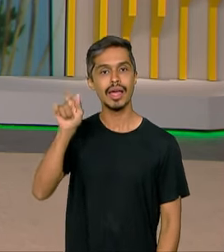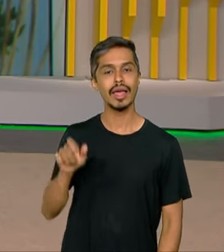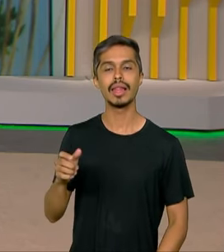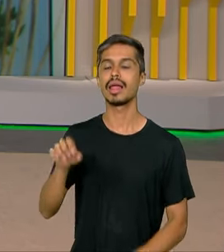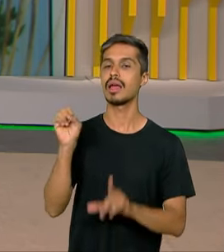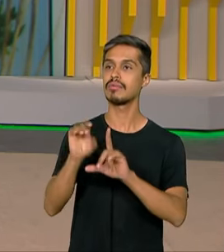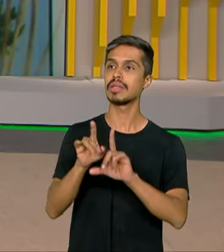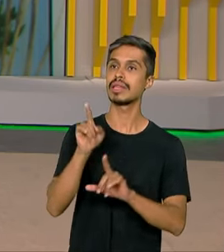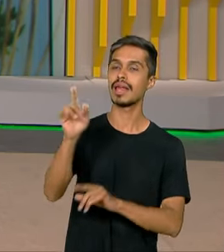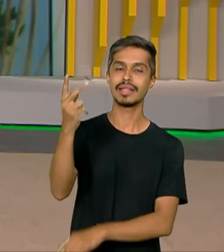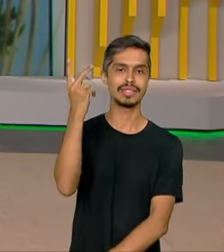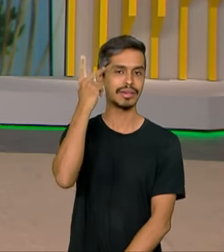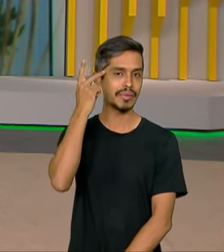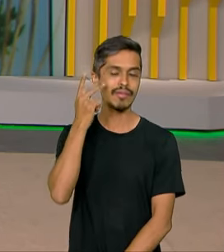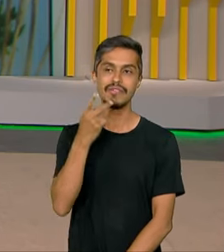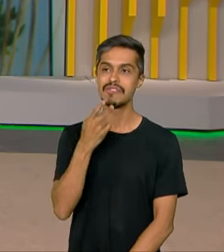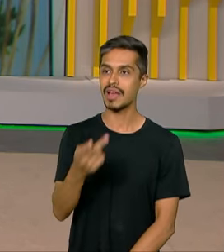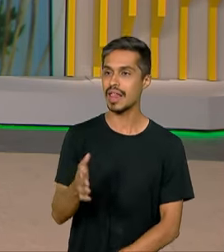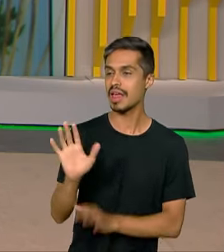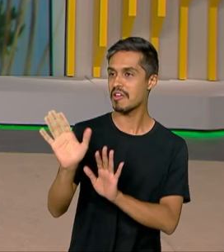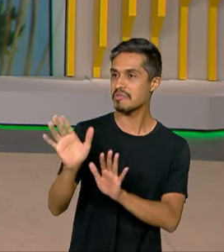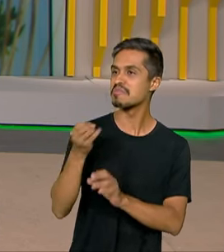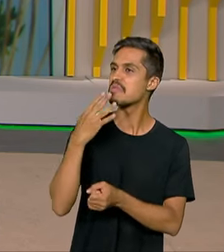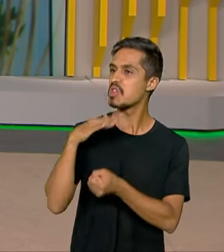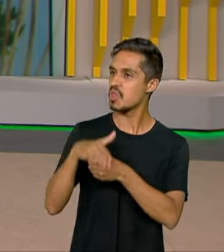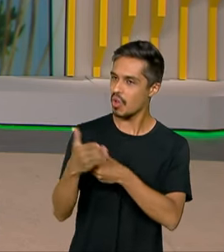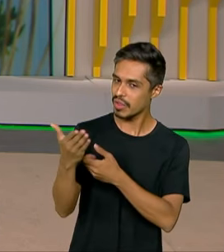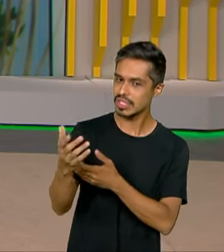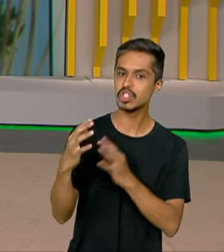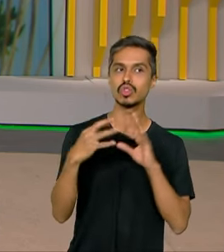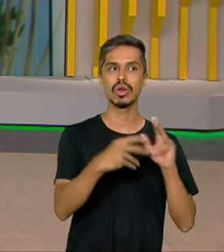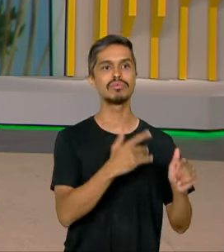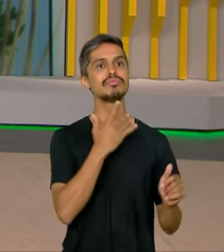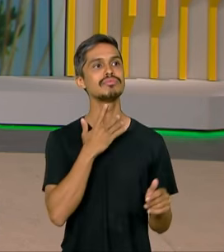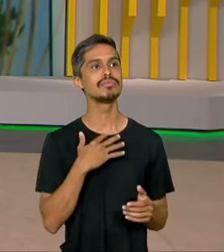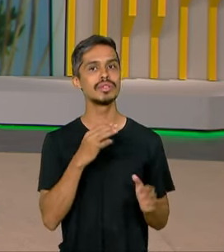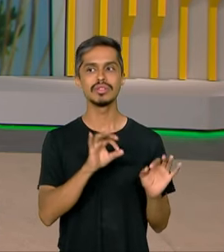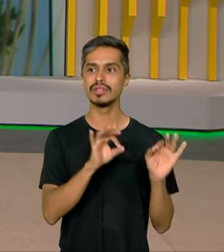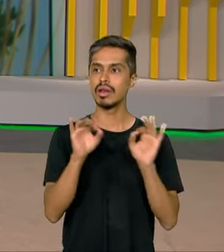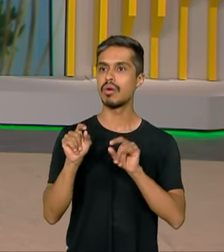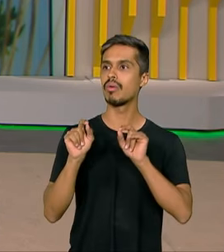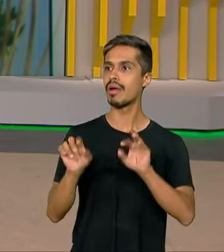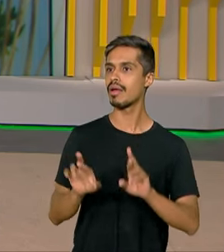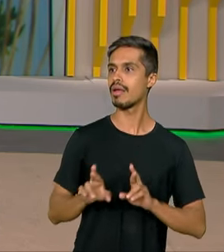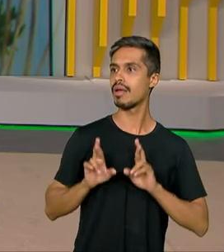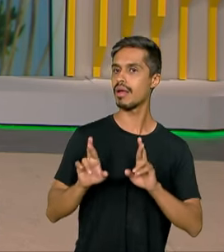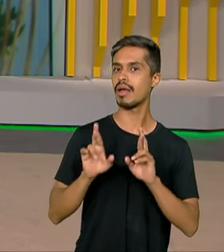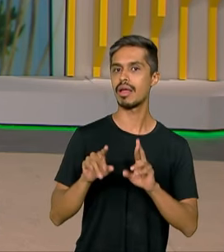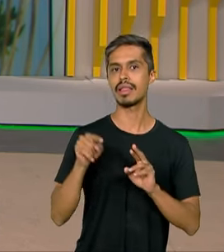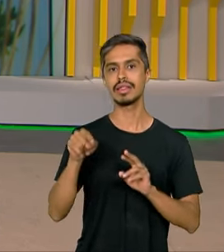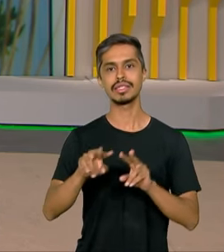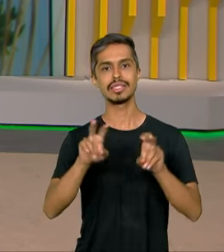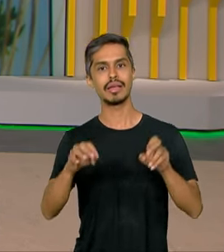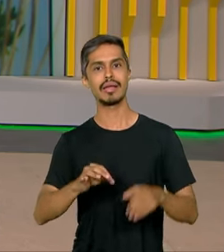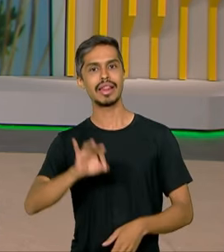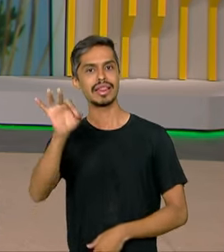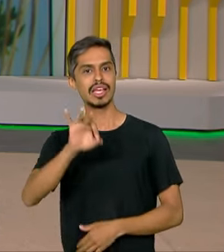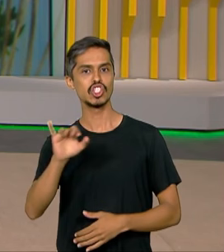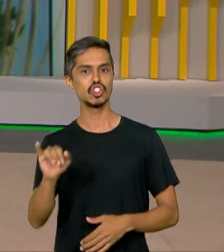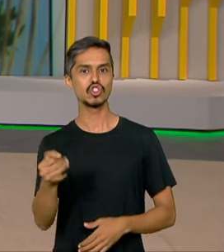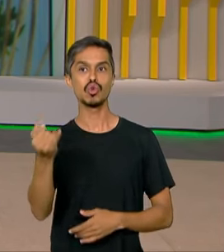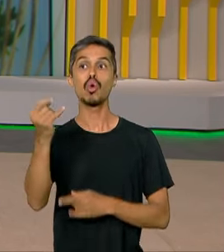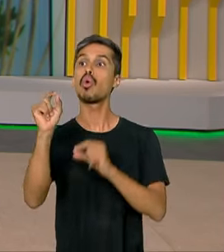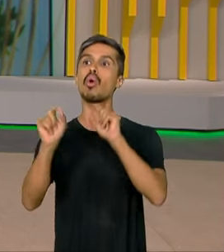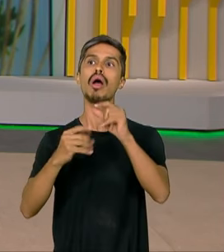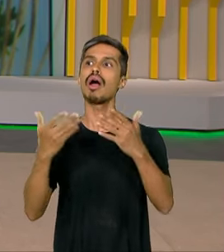direto de São Paulo. Vanessa, boa noite. Todo mundo aí querendo saber quais as expectativas em relação à taxa de juros. O você pode